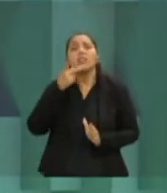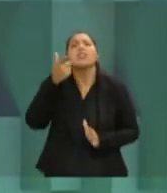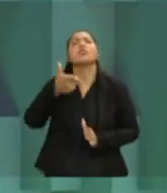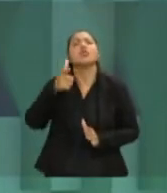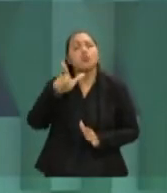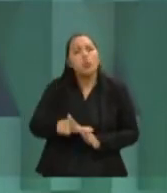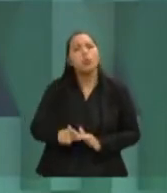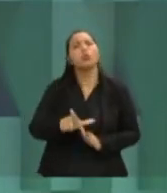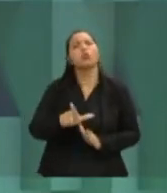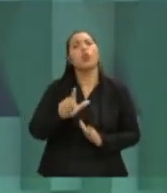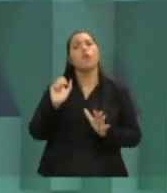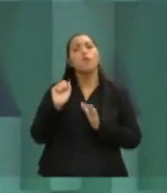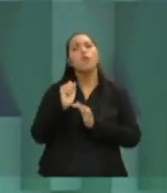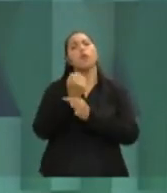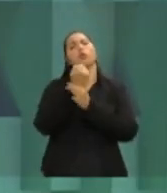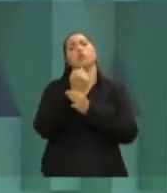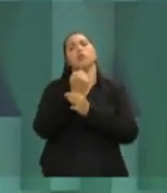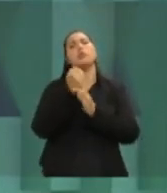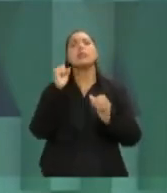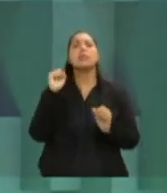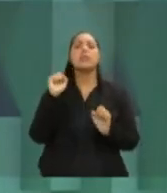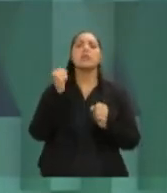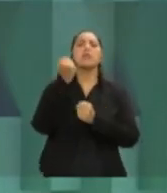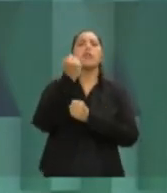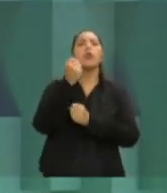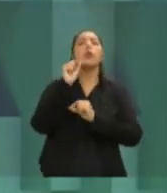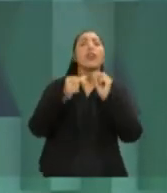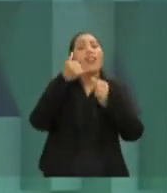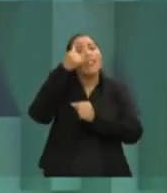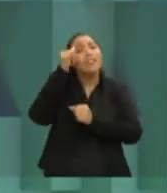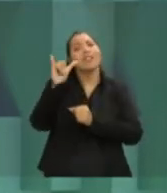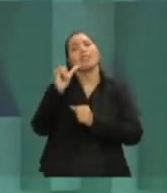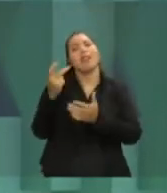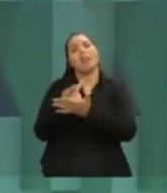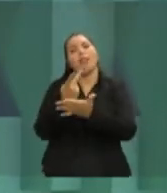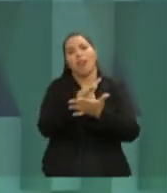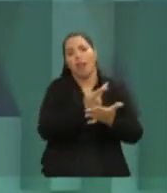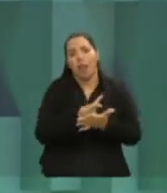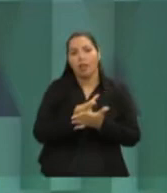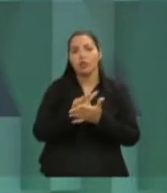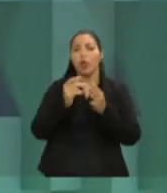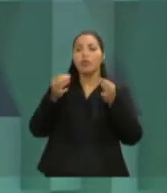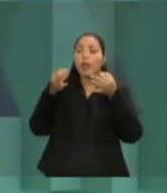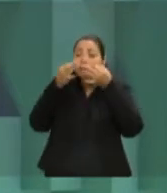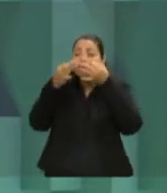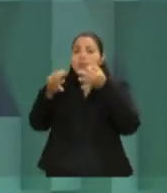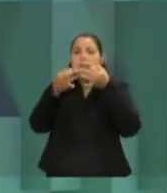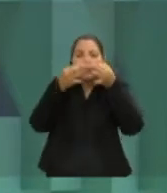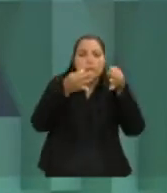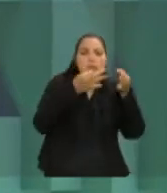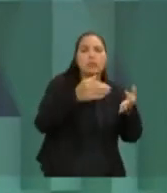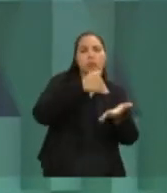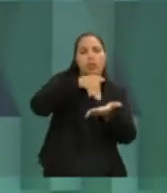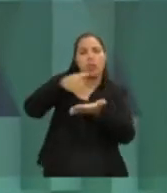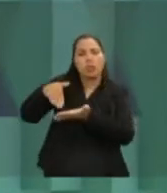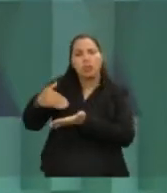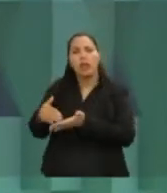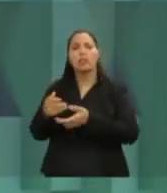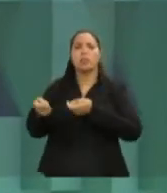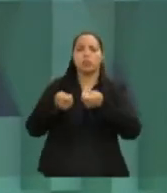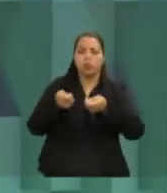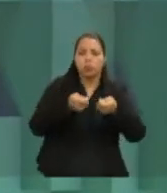fortalecer essa controladoria que ela nos permite evitar o erro e naturalmente trabalhar para que todos os servidores da prefeitura possam cumprir